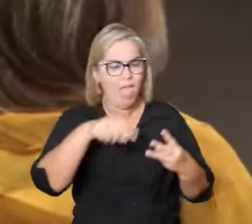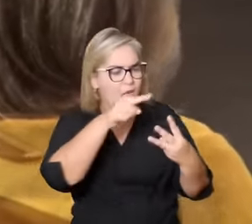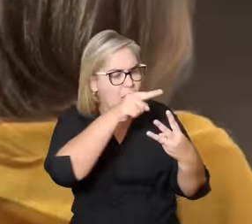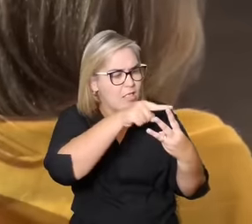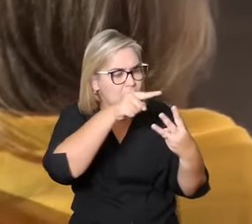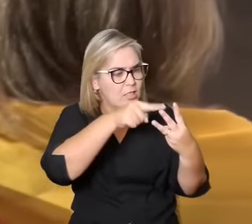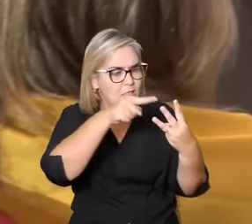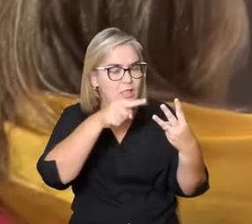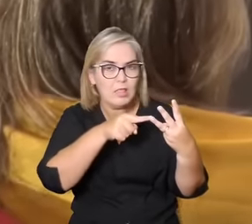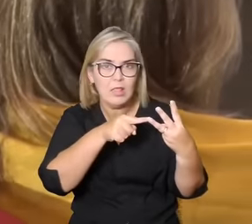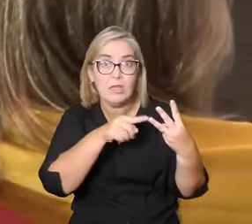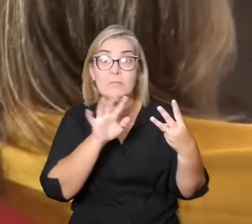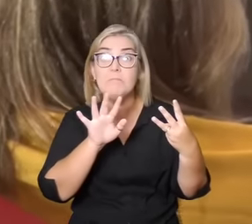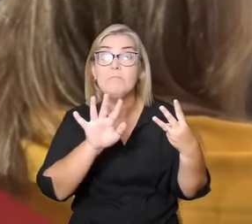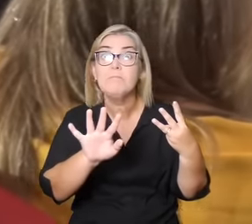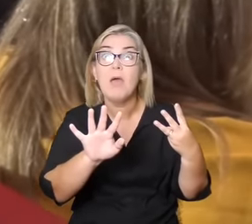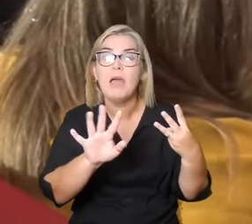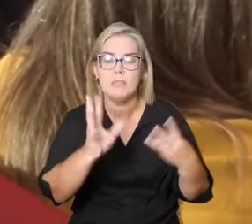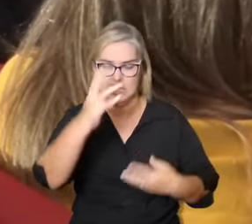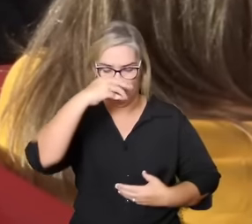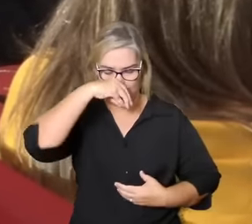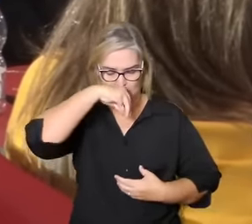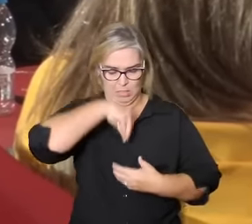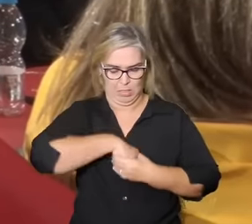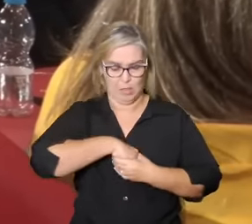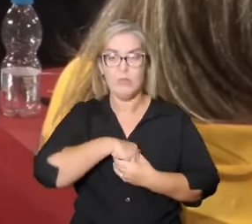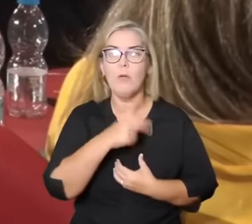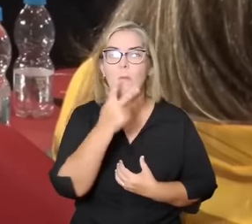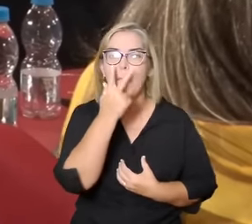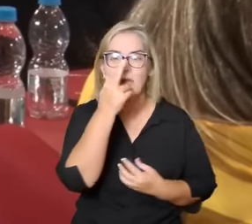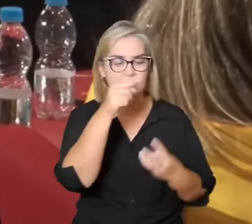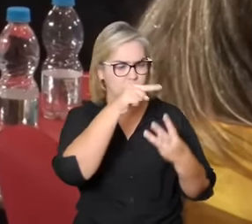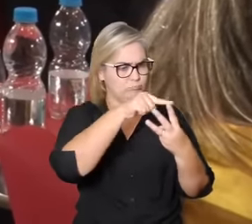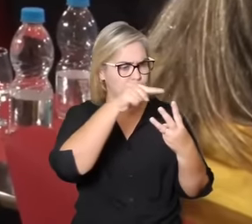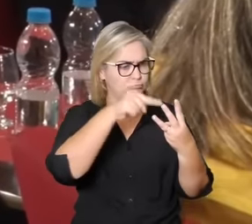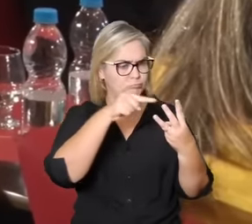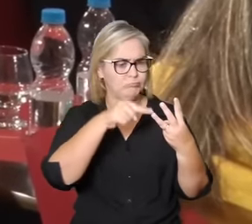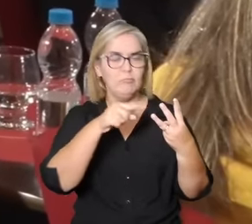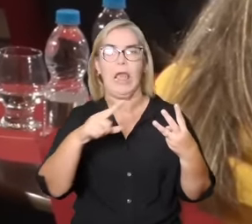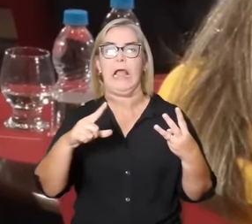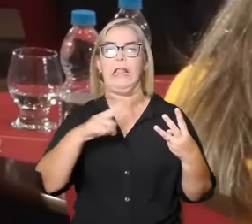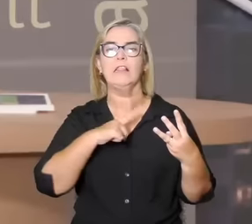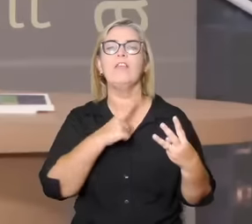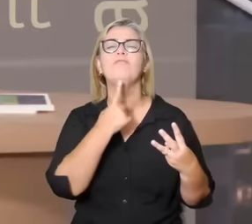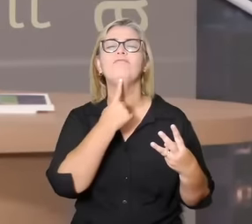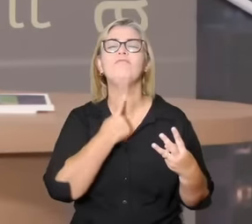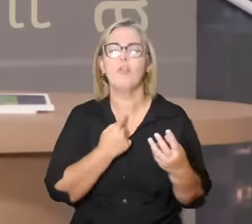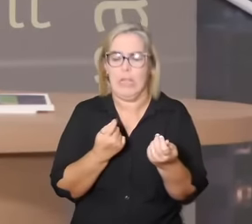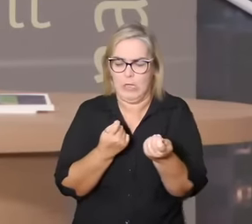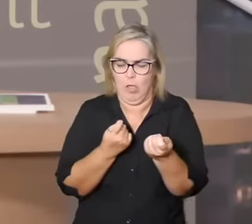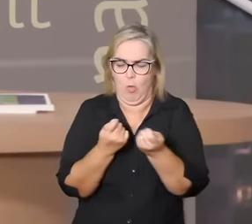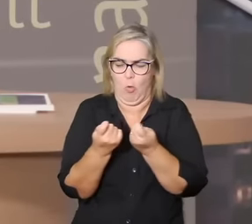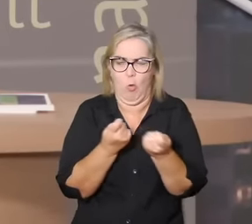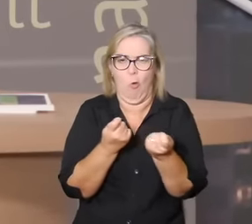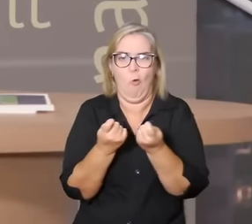a sua vontade de controle e domínio fragmenta o que ela tem de mais humano